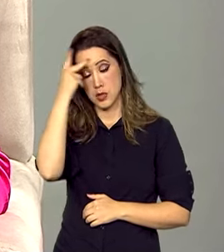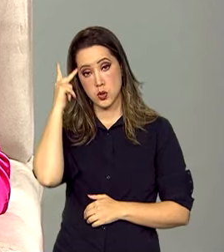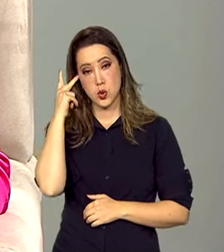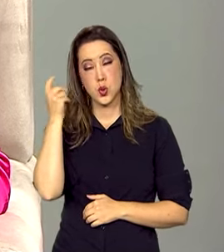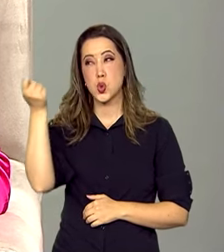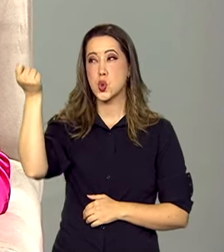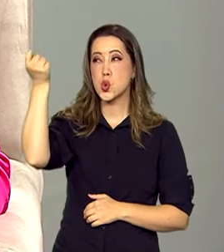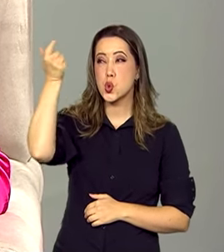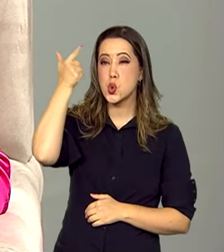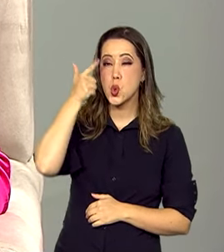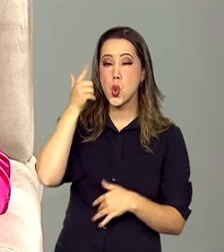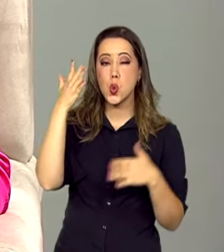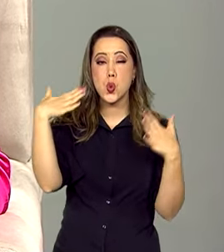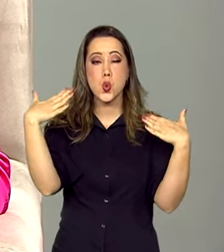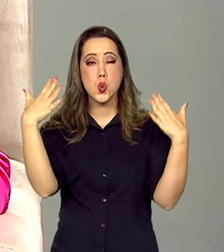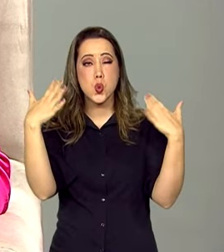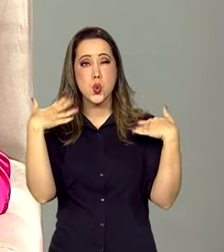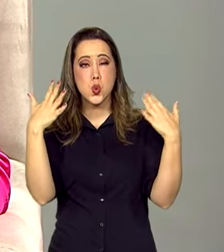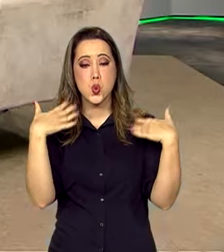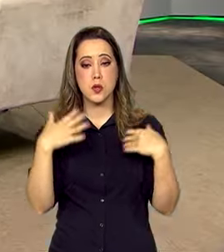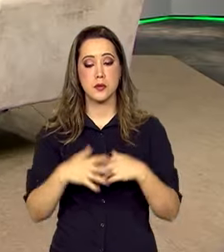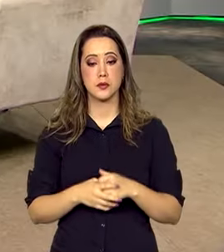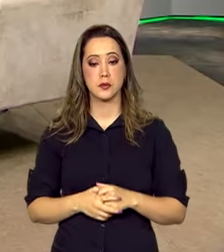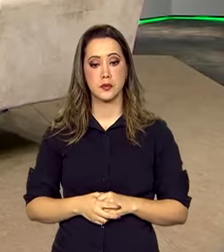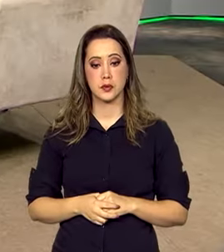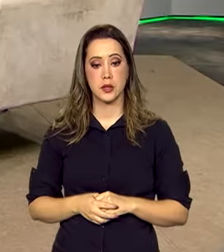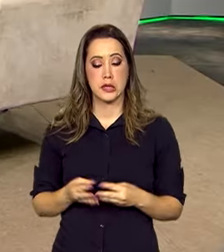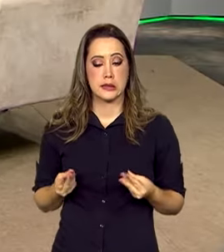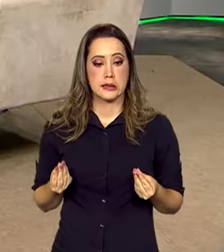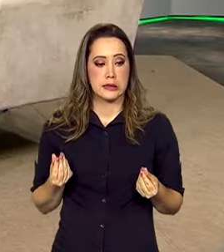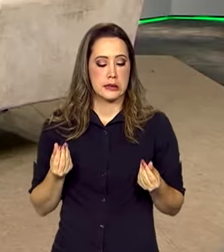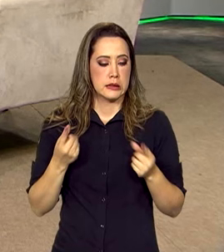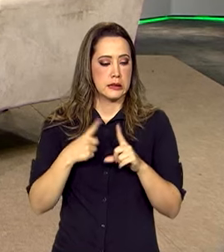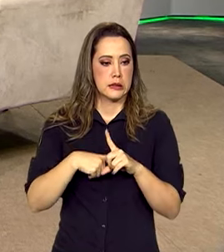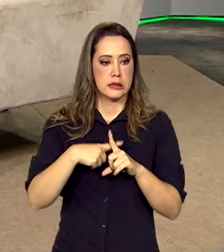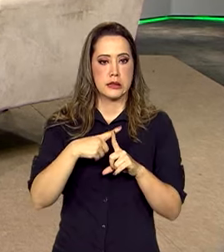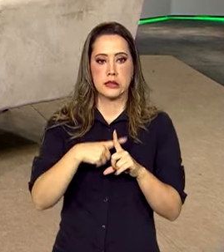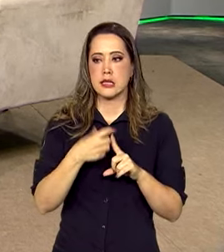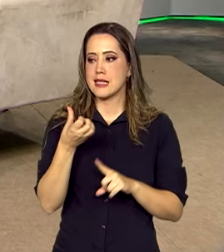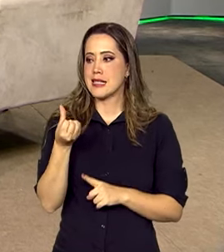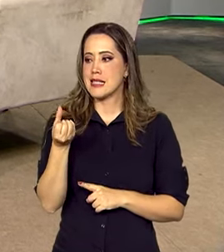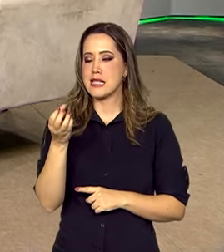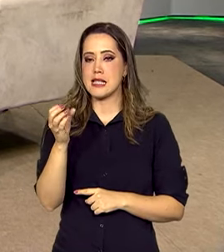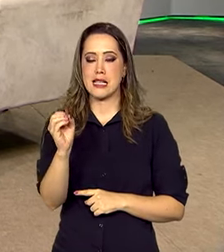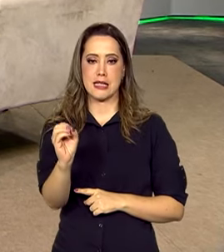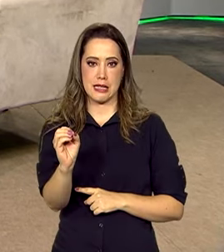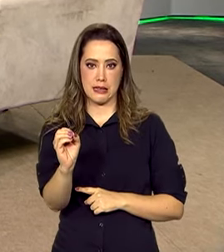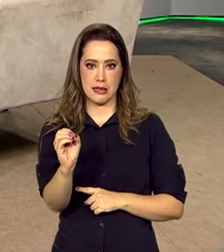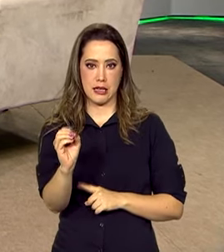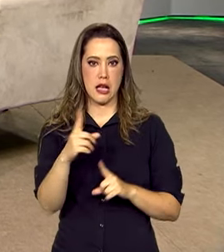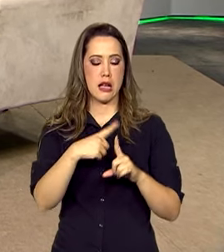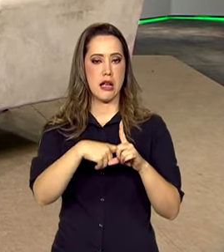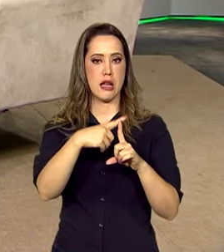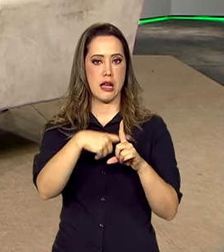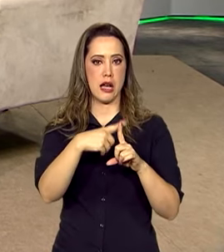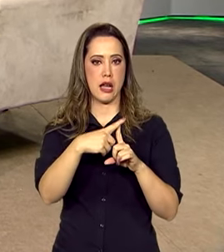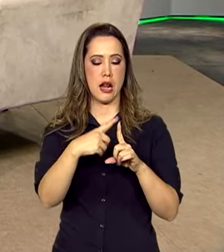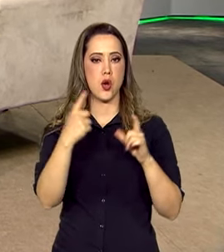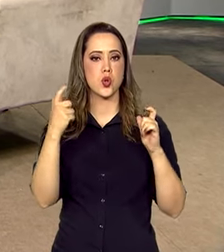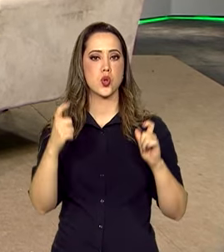sob uma sensação térmica de 60 graus no estádio, né?